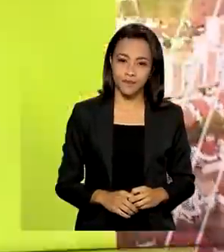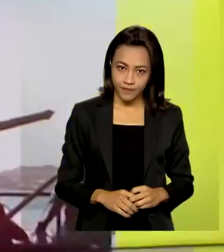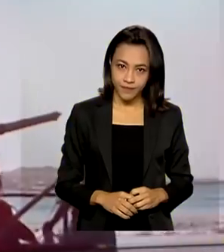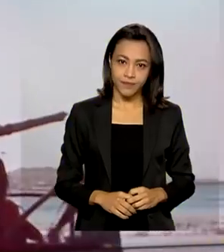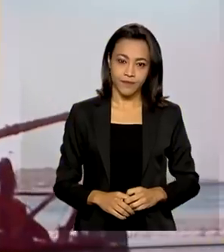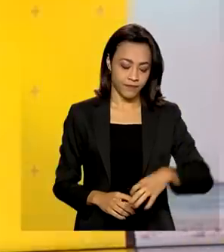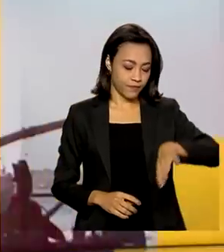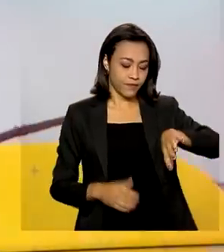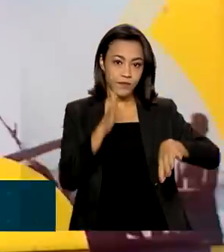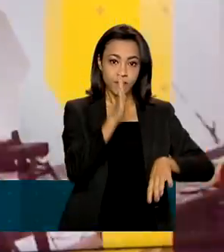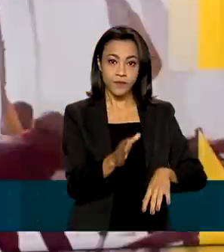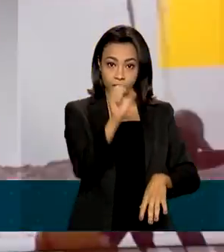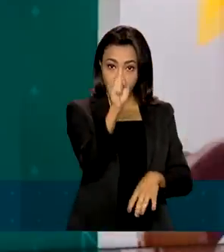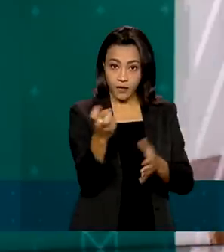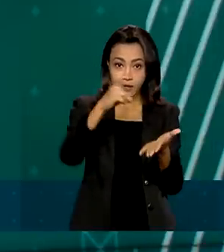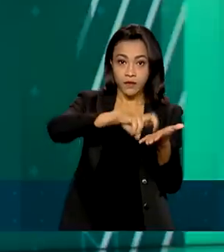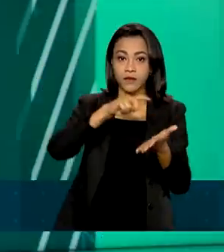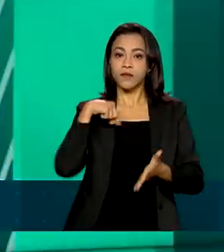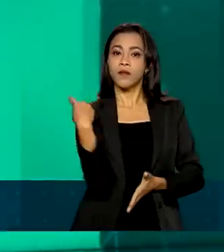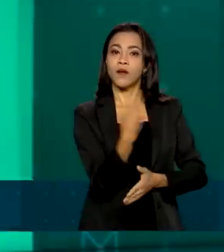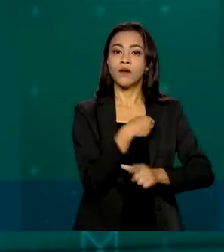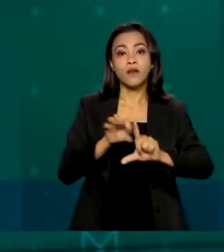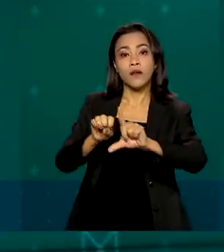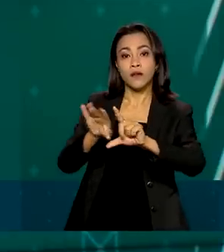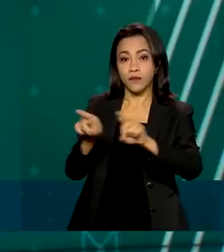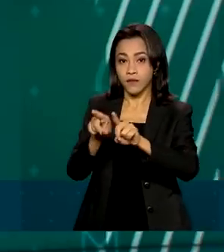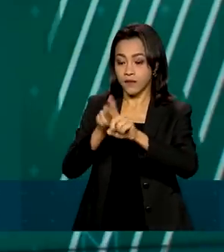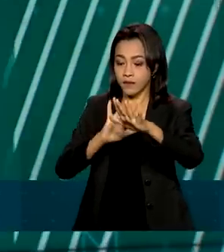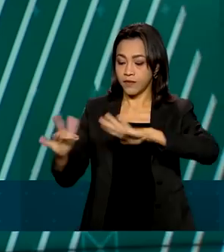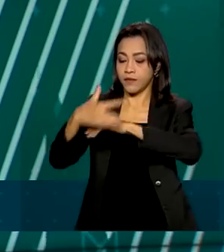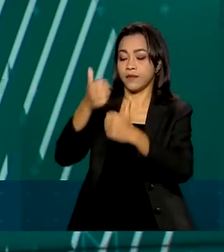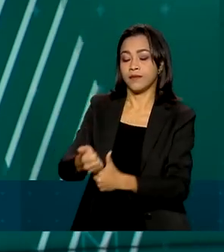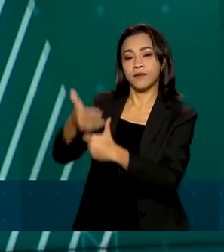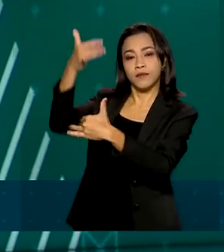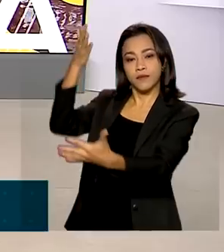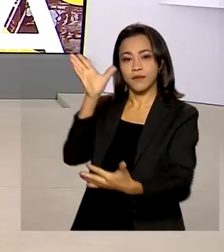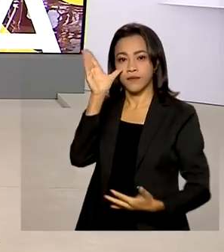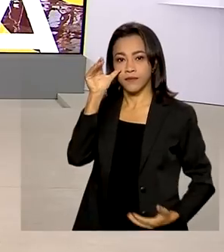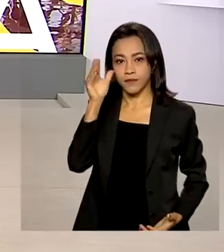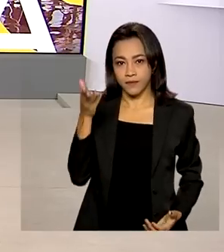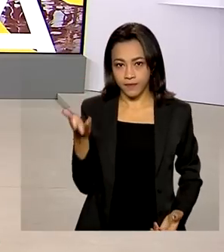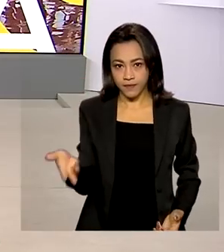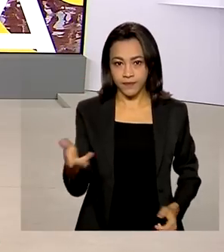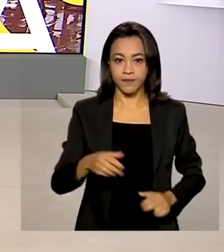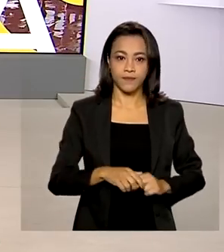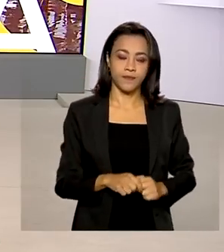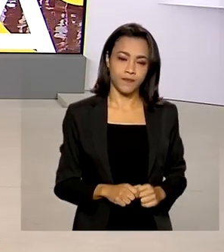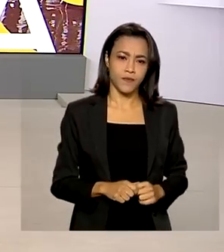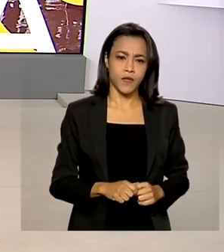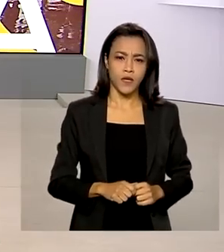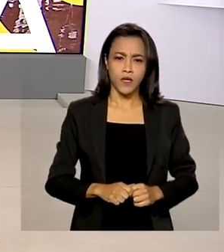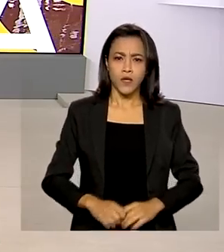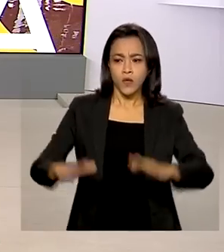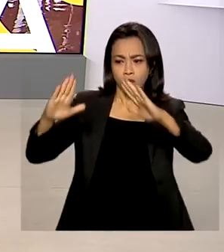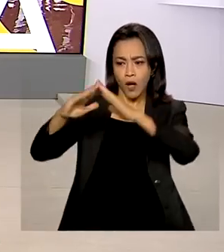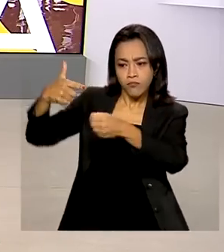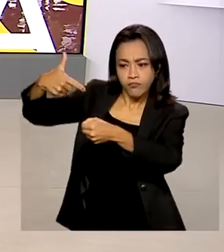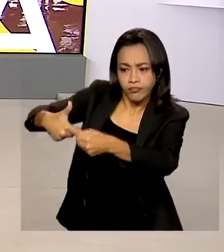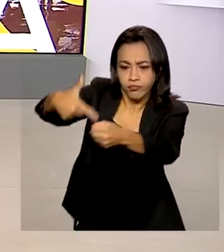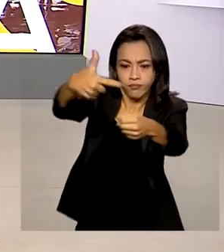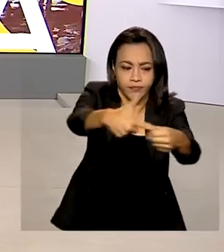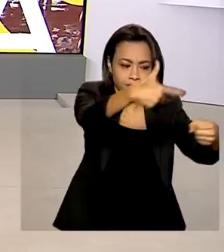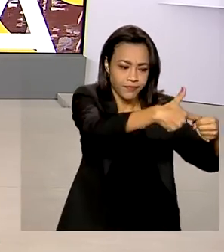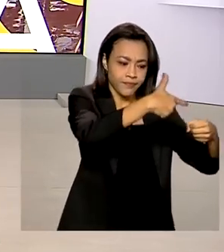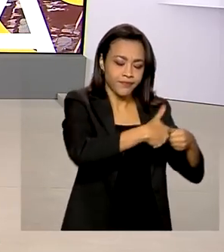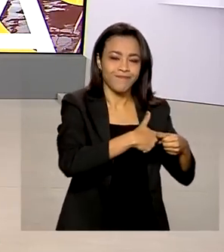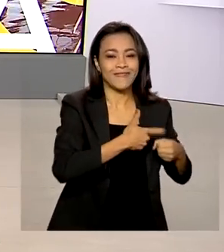São 8 horas da manhã e estamos ao vivo também pelas redes sociais. Os postos de combustíveis